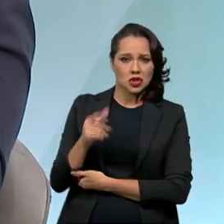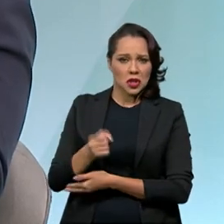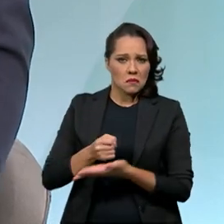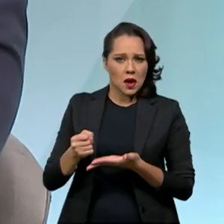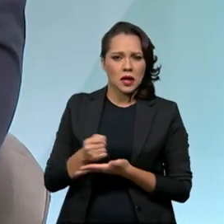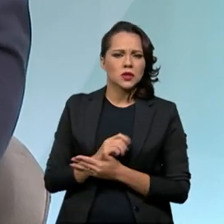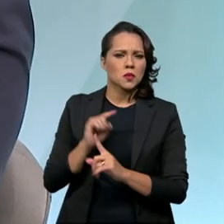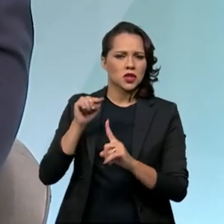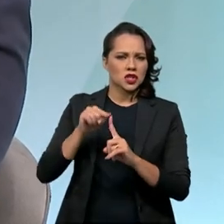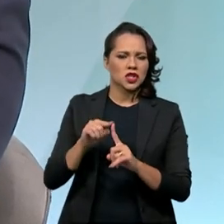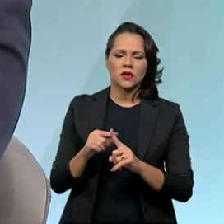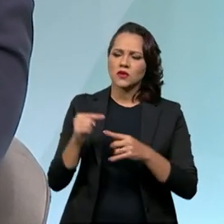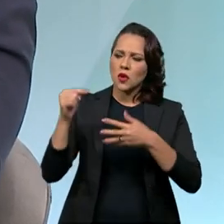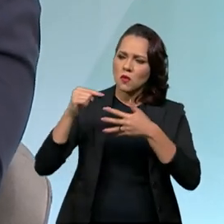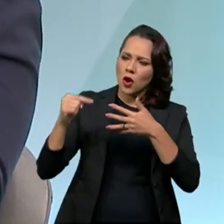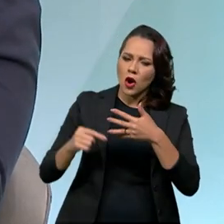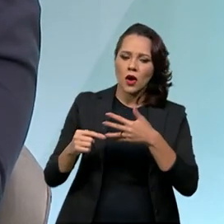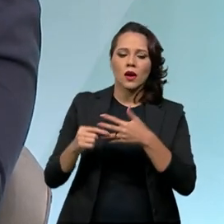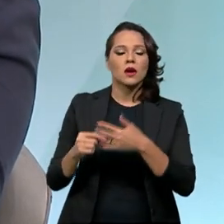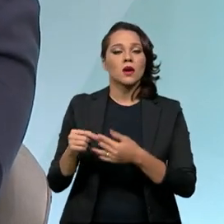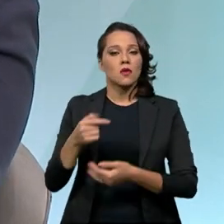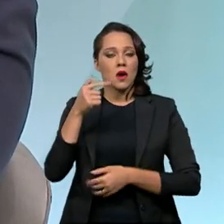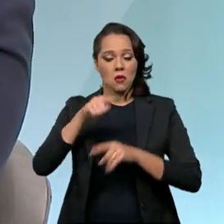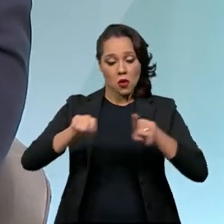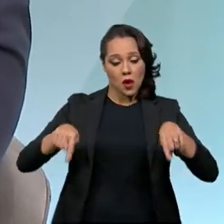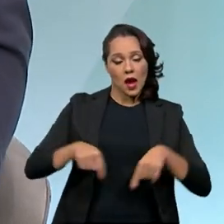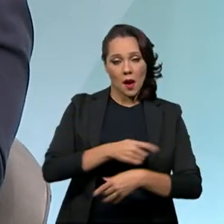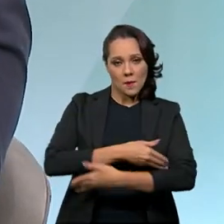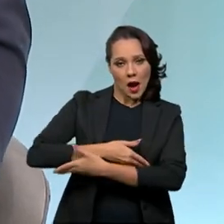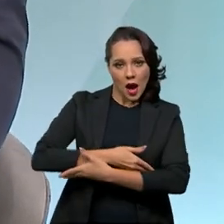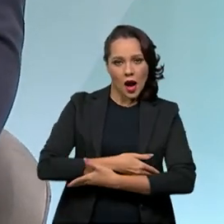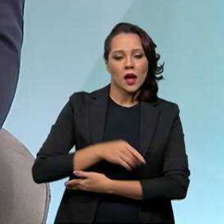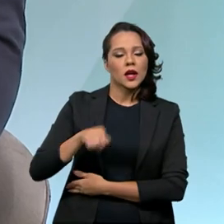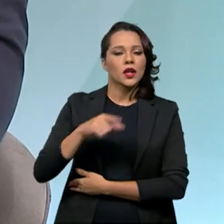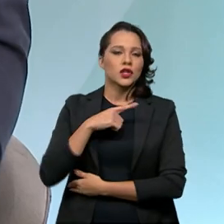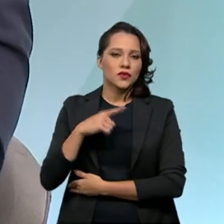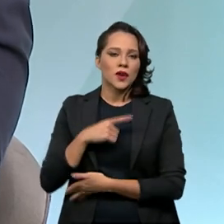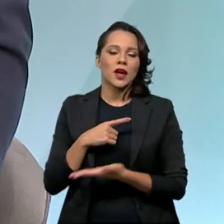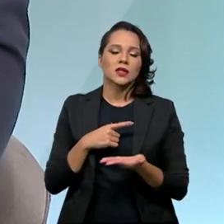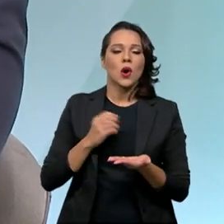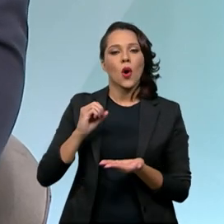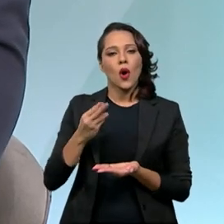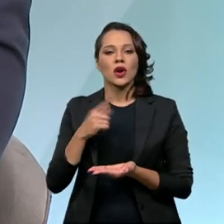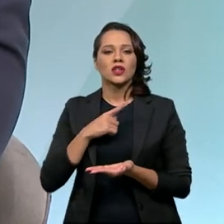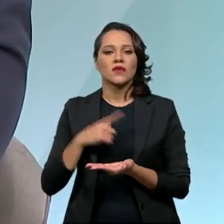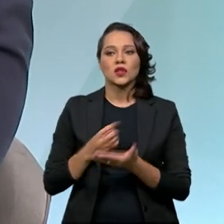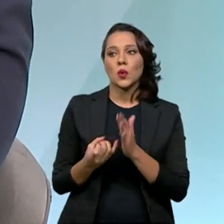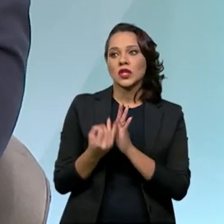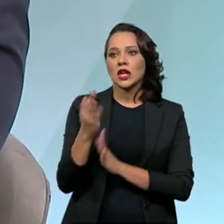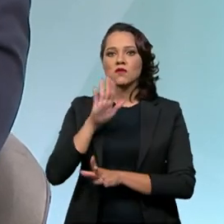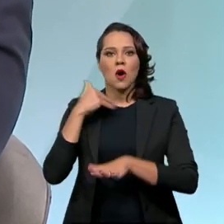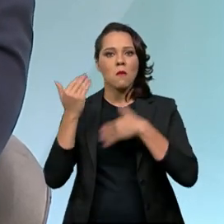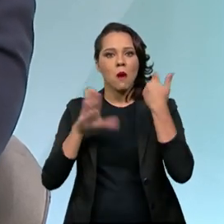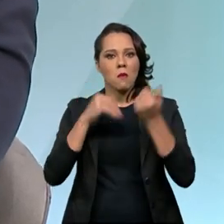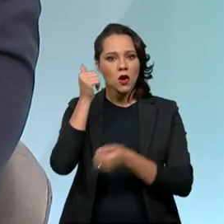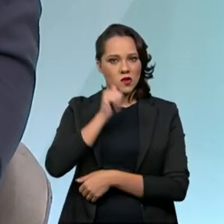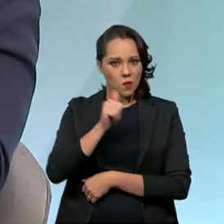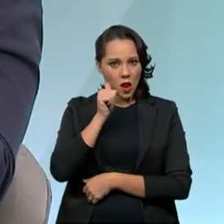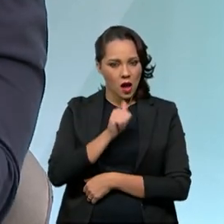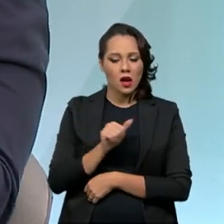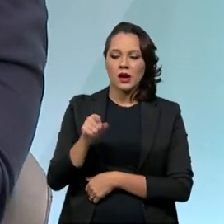em metas, indicadores, uma maternidade que provocasse, ou que houvesse um grande número de mortes maternas,